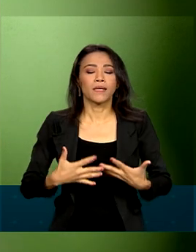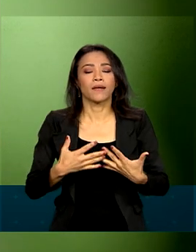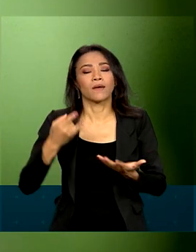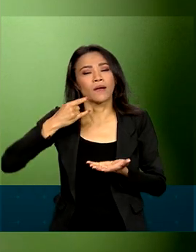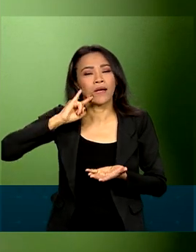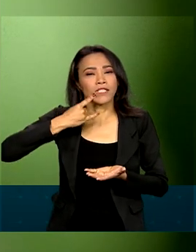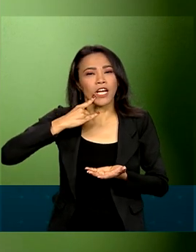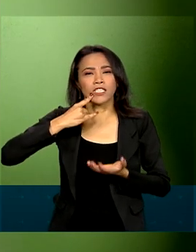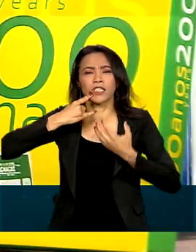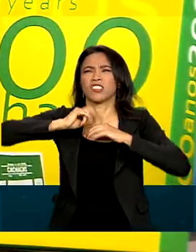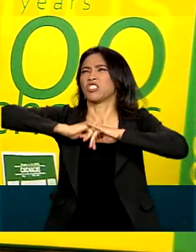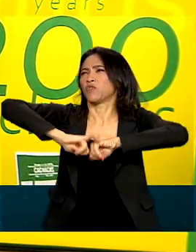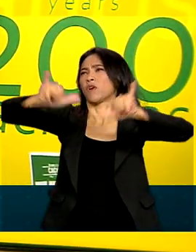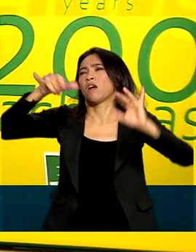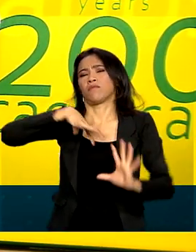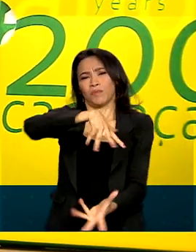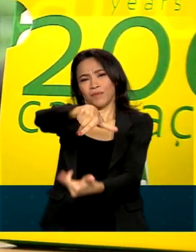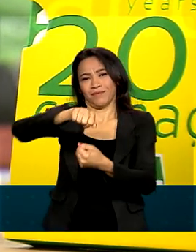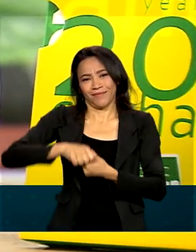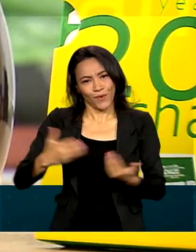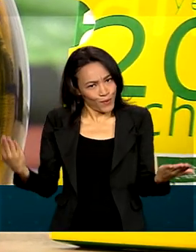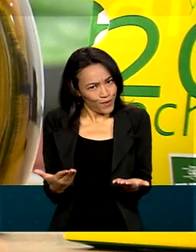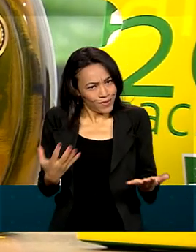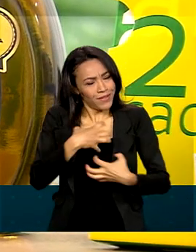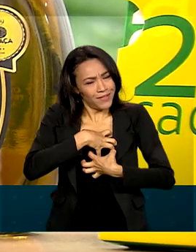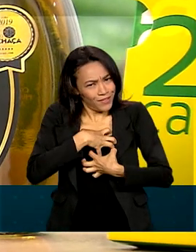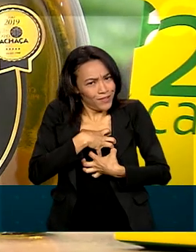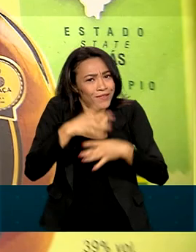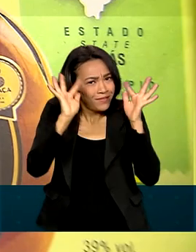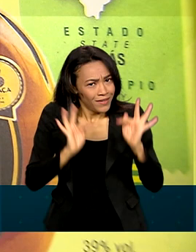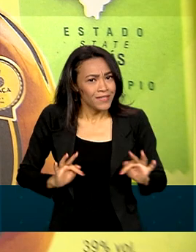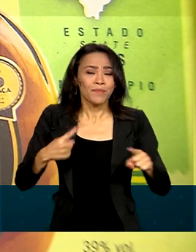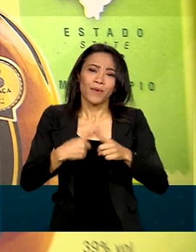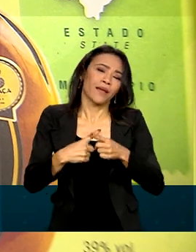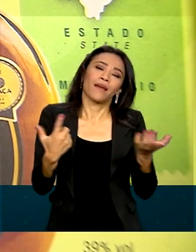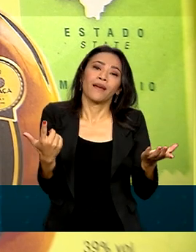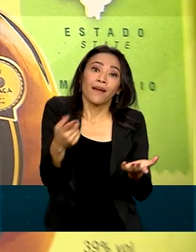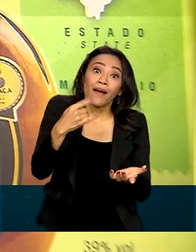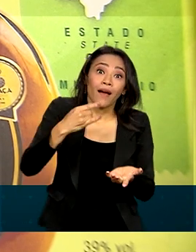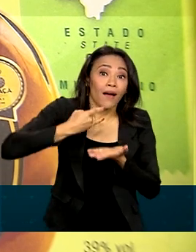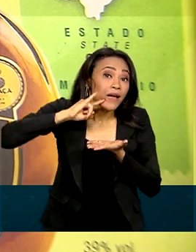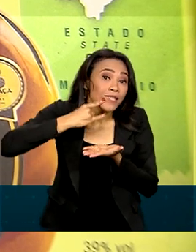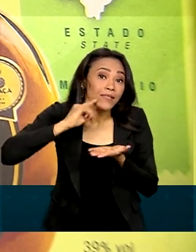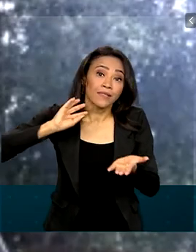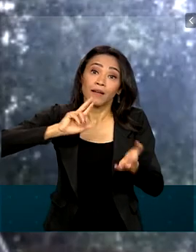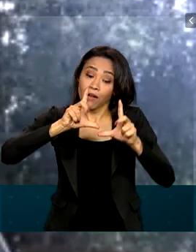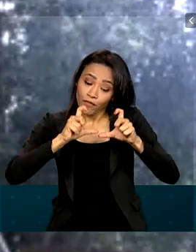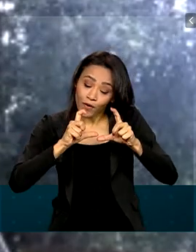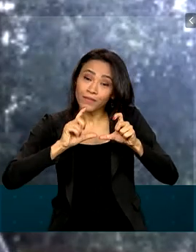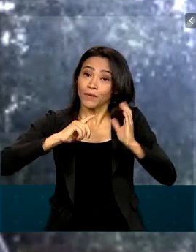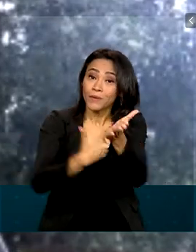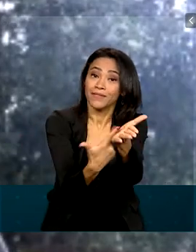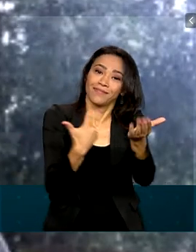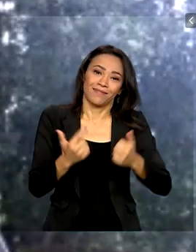cachaça ganhar o mundo. Hoje, já está feliz pelo produto dele ter ganhado as páginas de um livro. Já